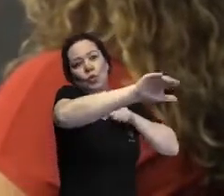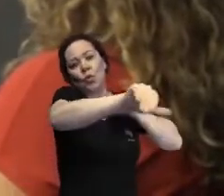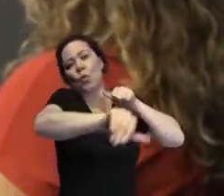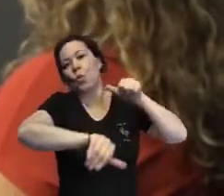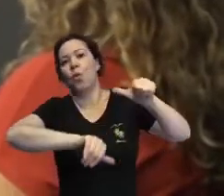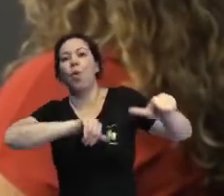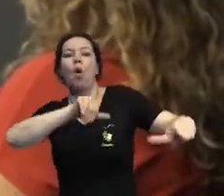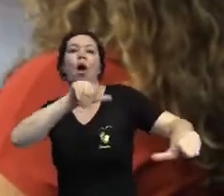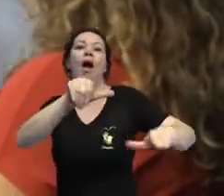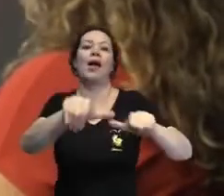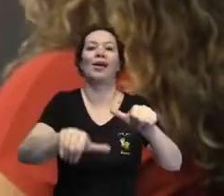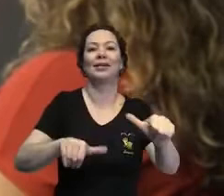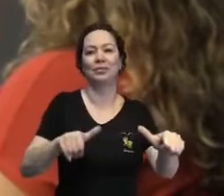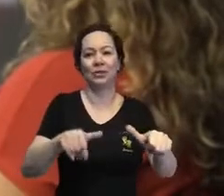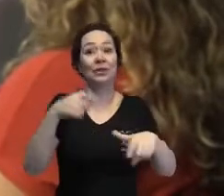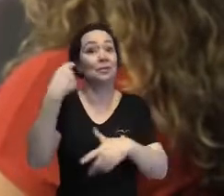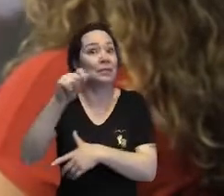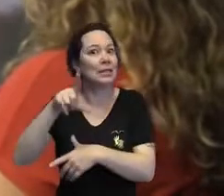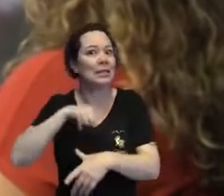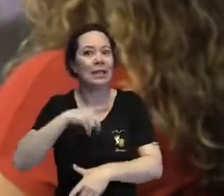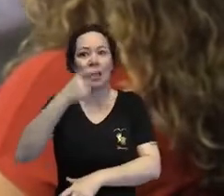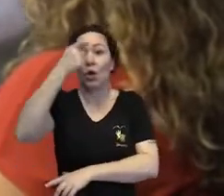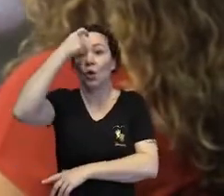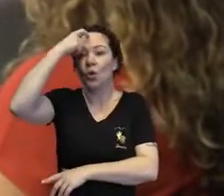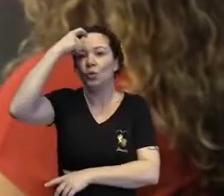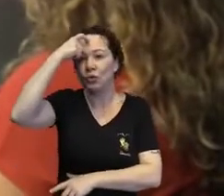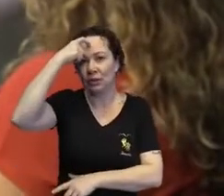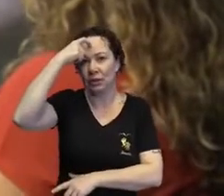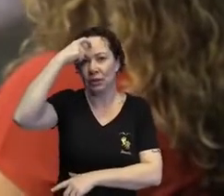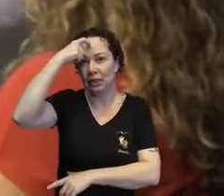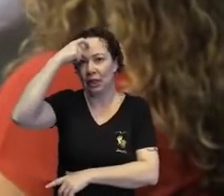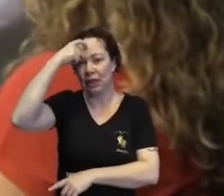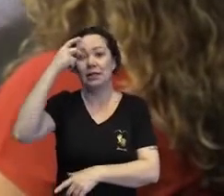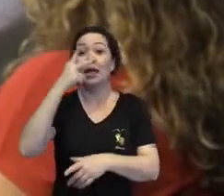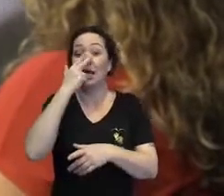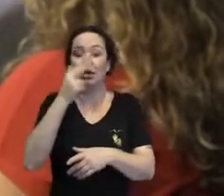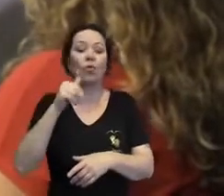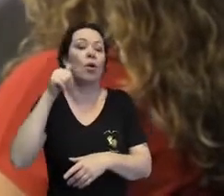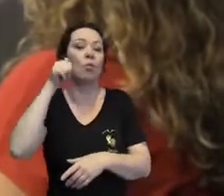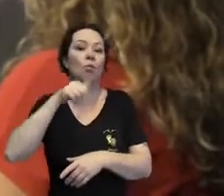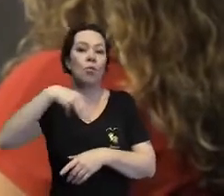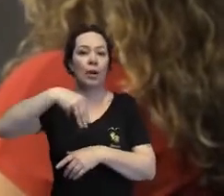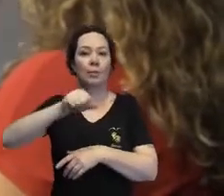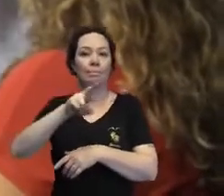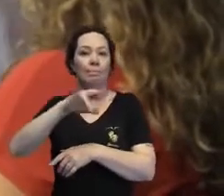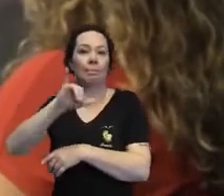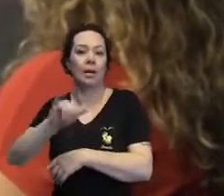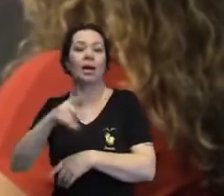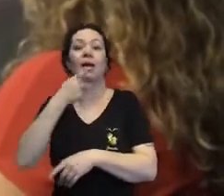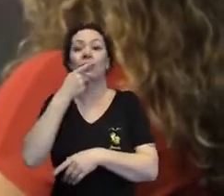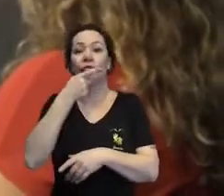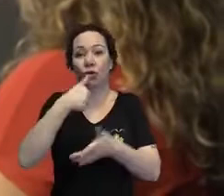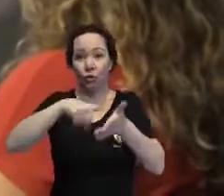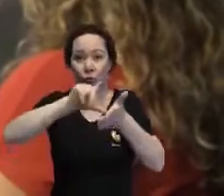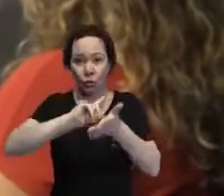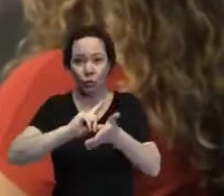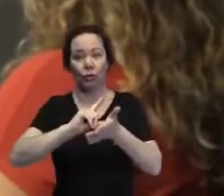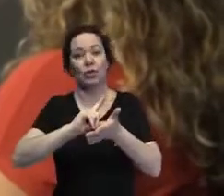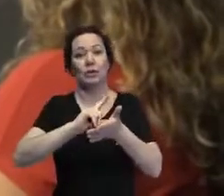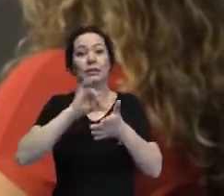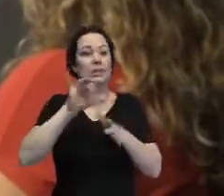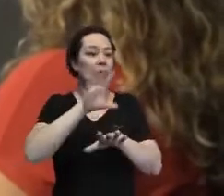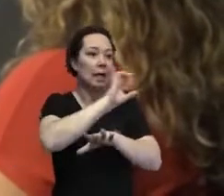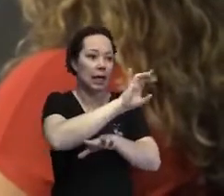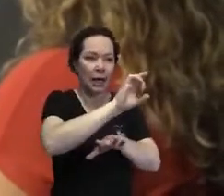gente ter consciência dos nossos privilégios, porque como a Maritor Quarto falou, dentro do recorte de cada